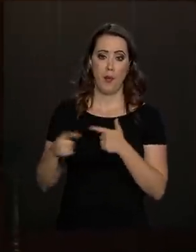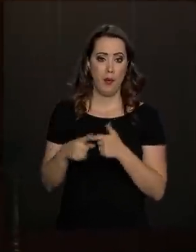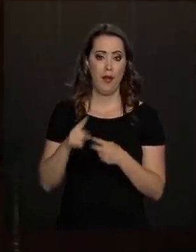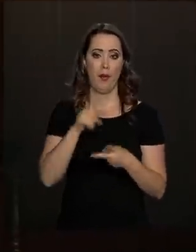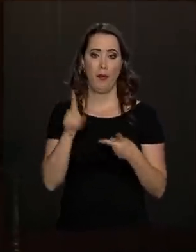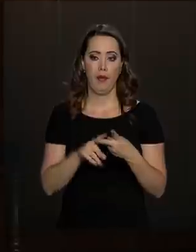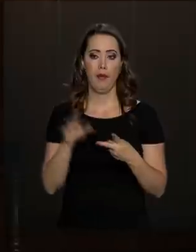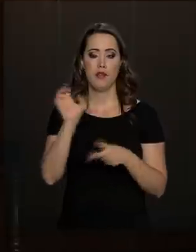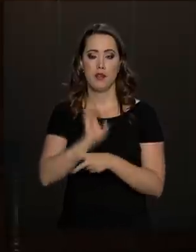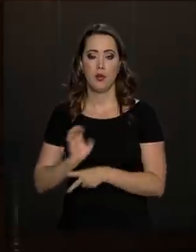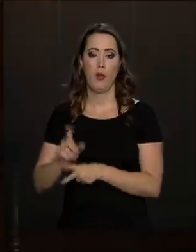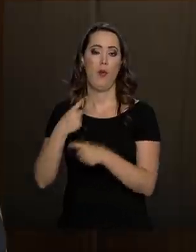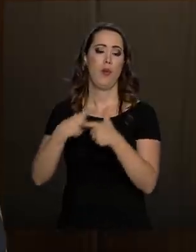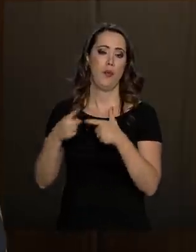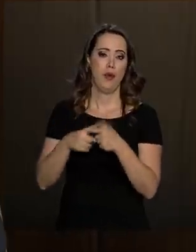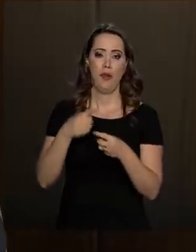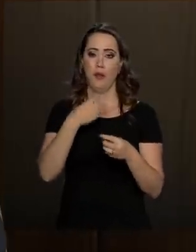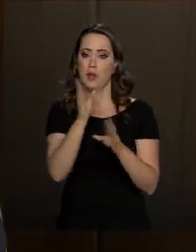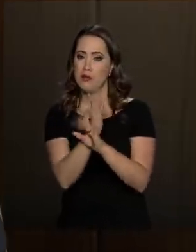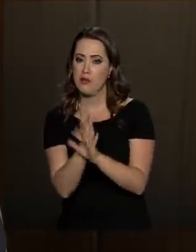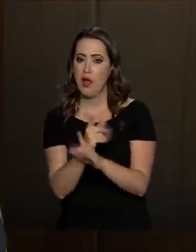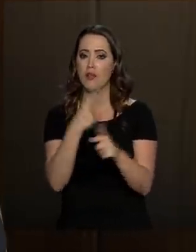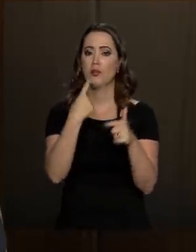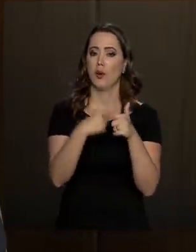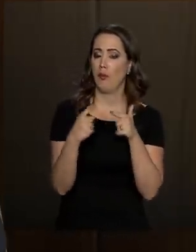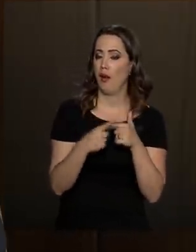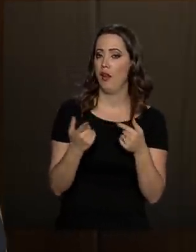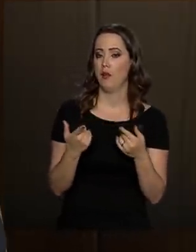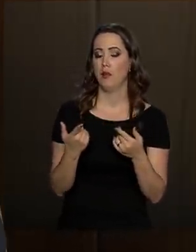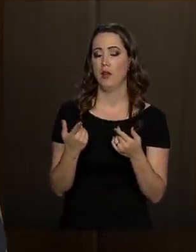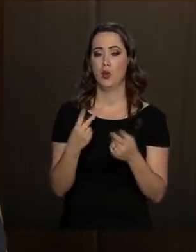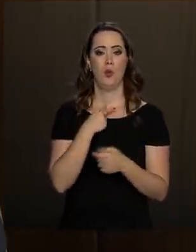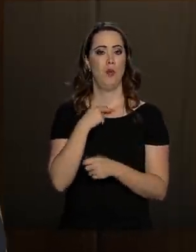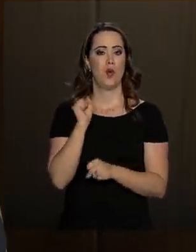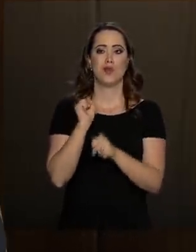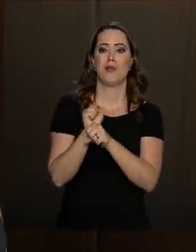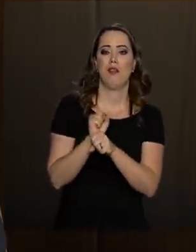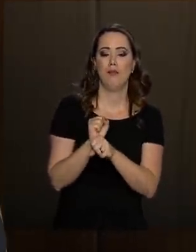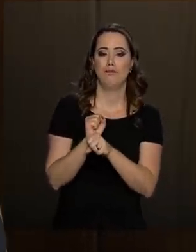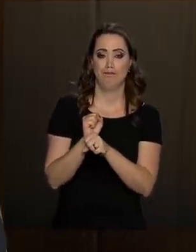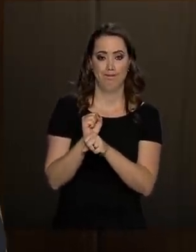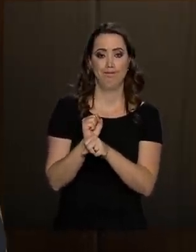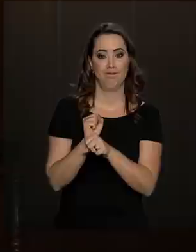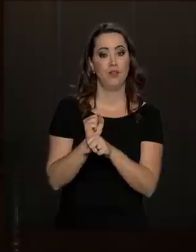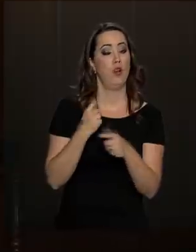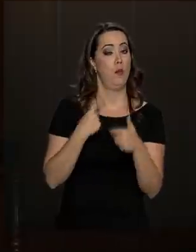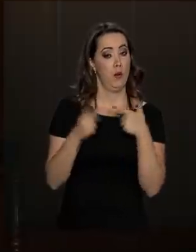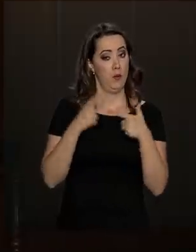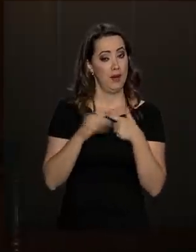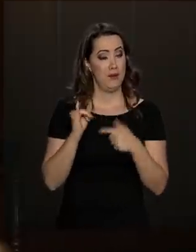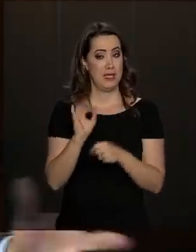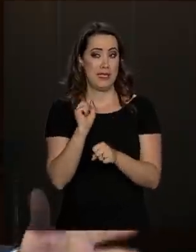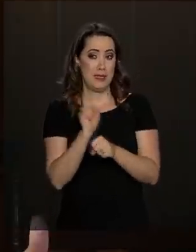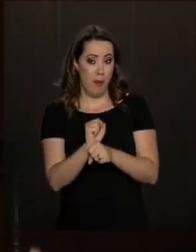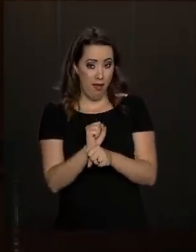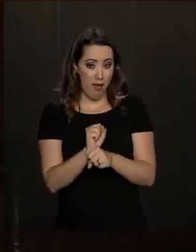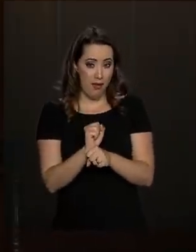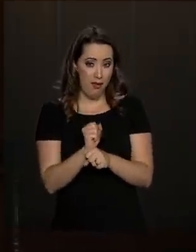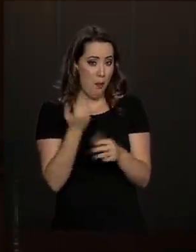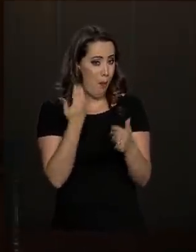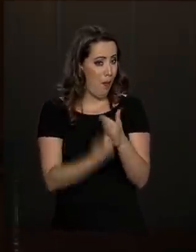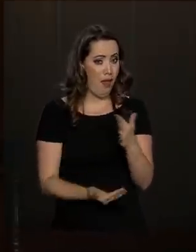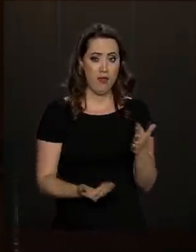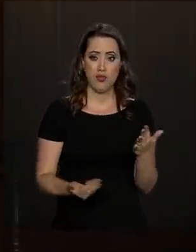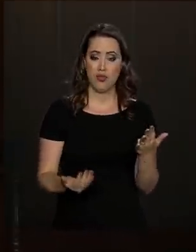e isso não é mais adiável. Nós estaríamos realmente sob ameaça de perdermos as